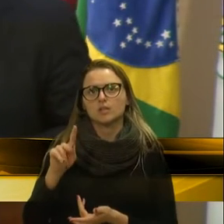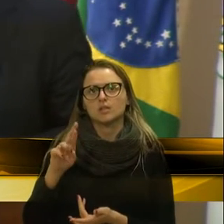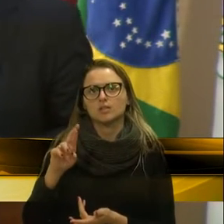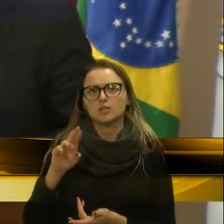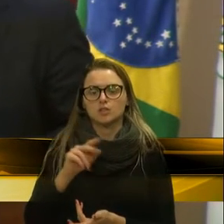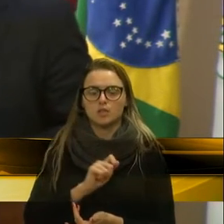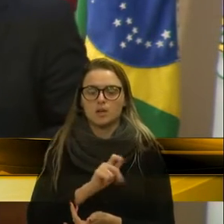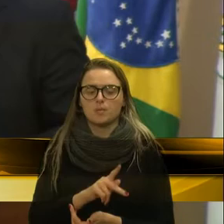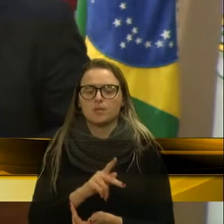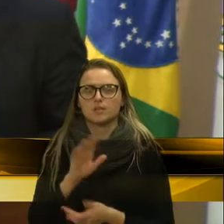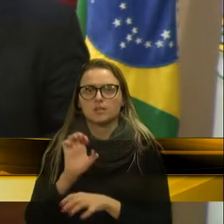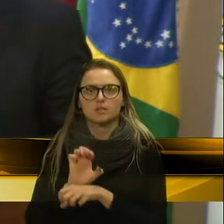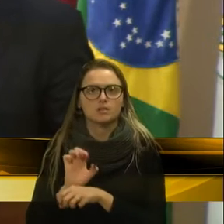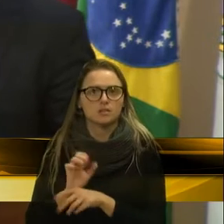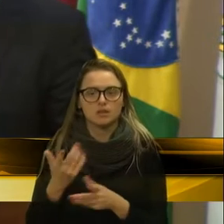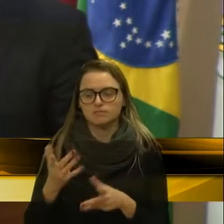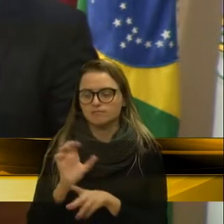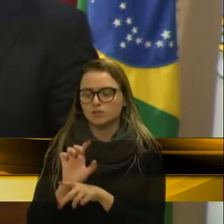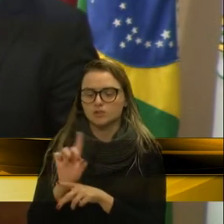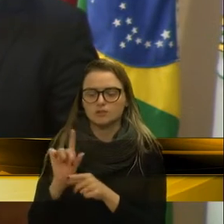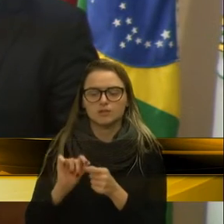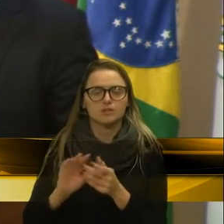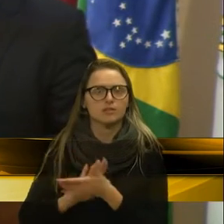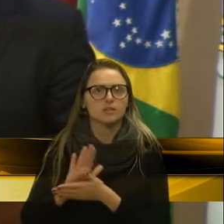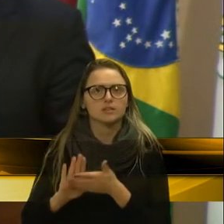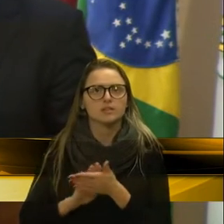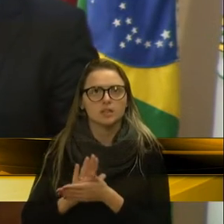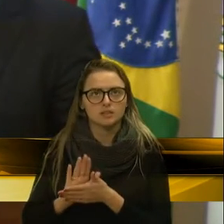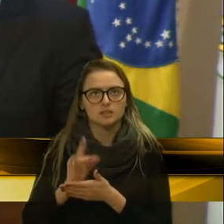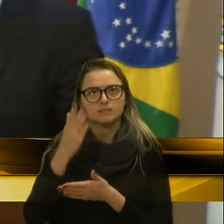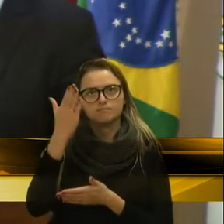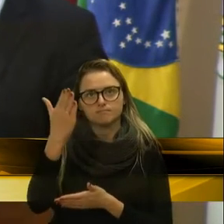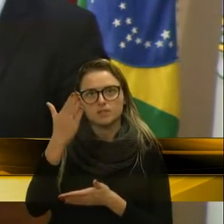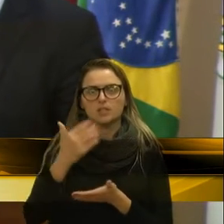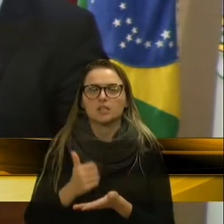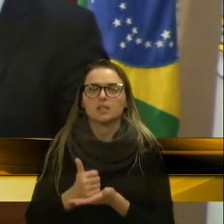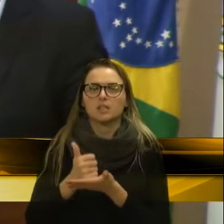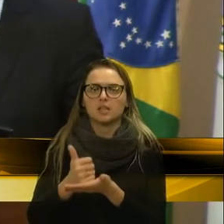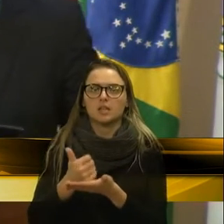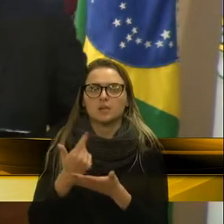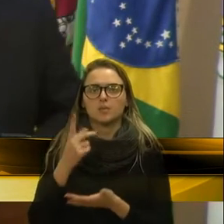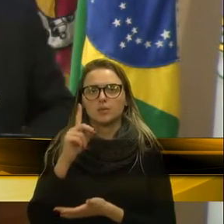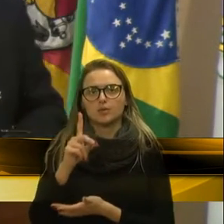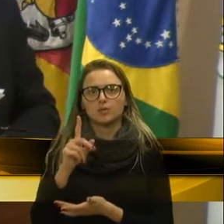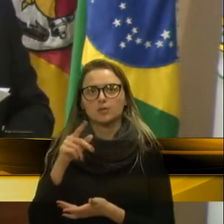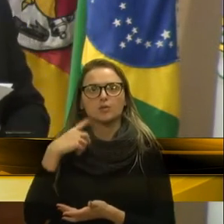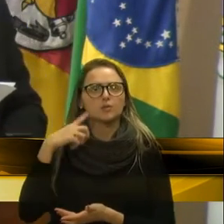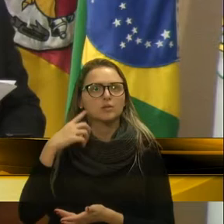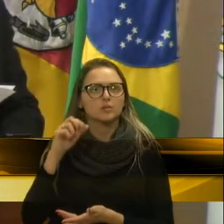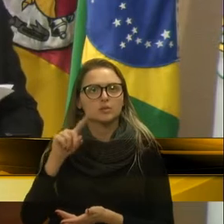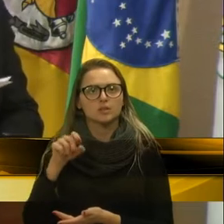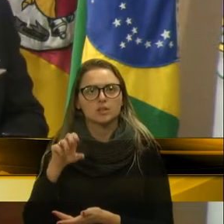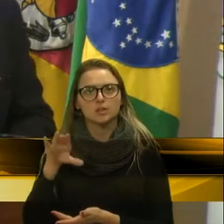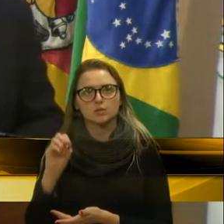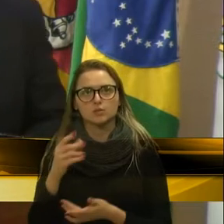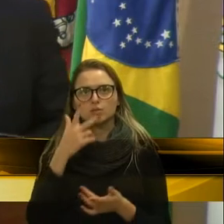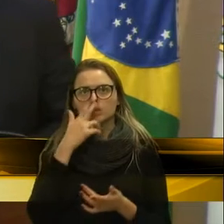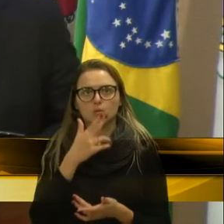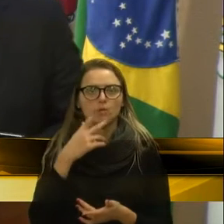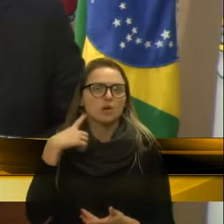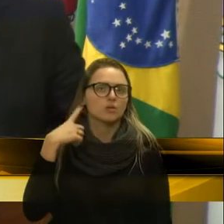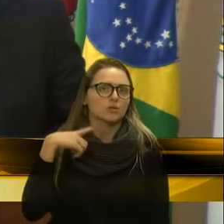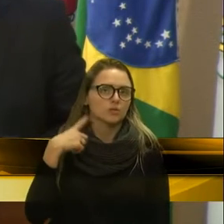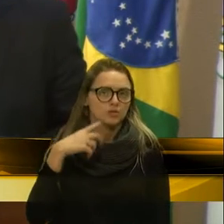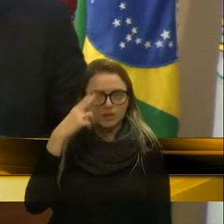se aposentou e o Estado não dá jeito nisso. Então, que a assessora do deputado Zucco ajude, assim como o deputado Neri, na